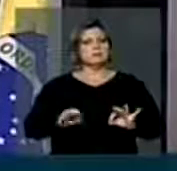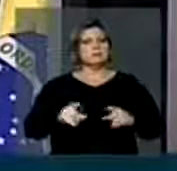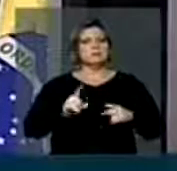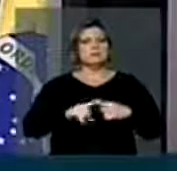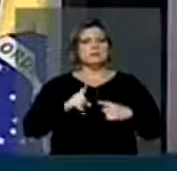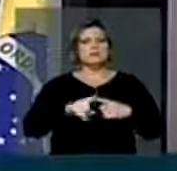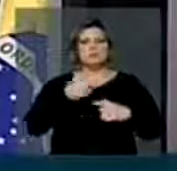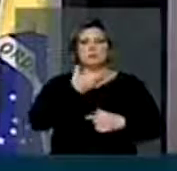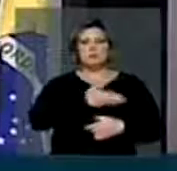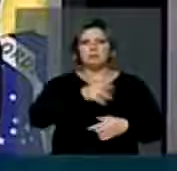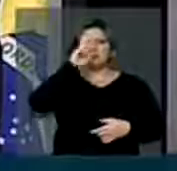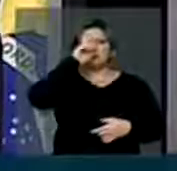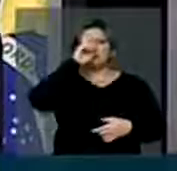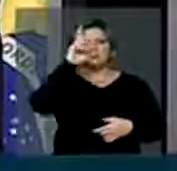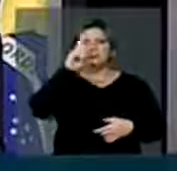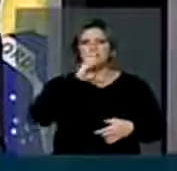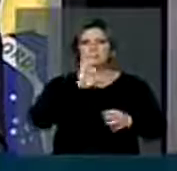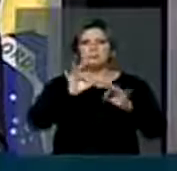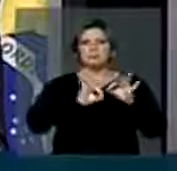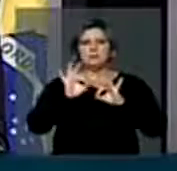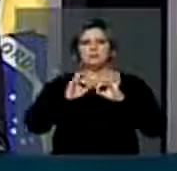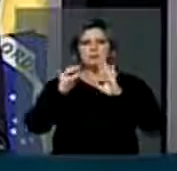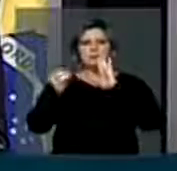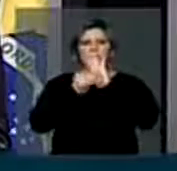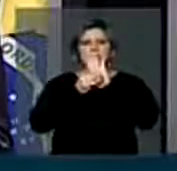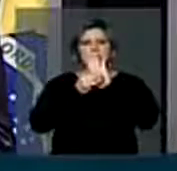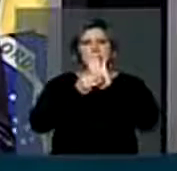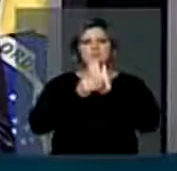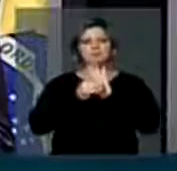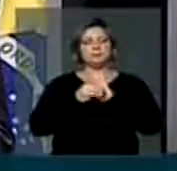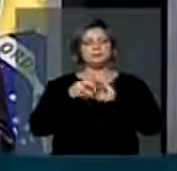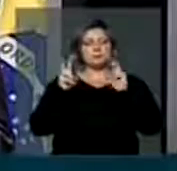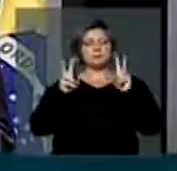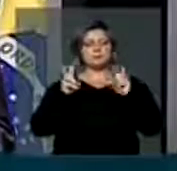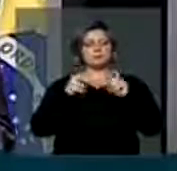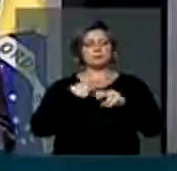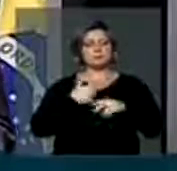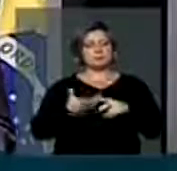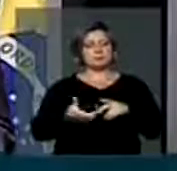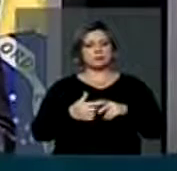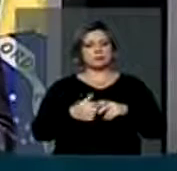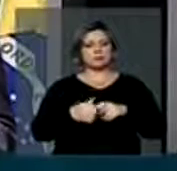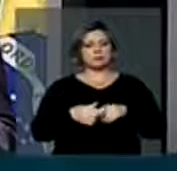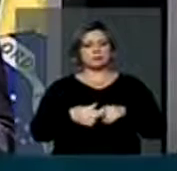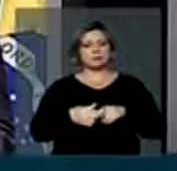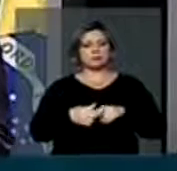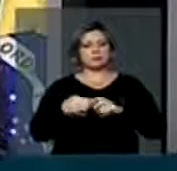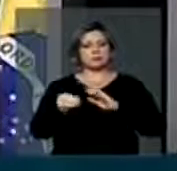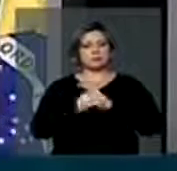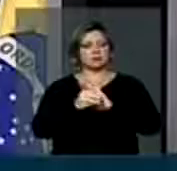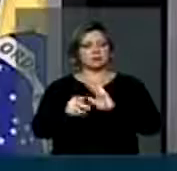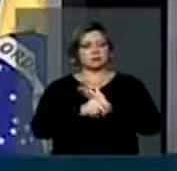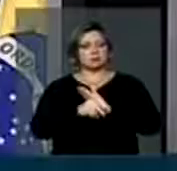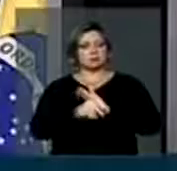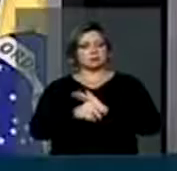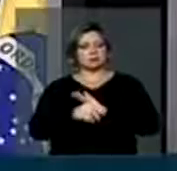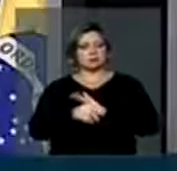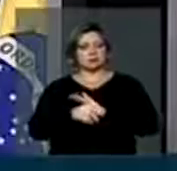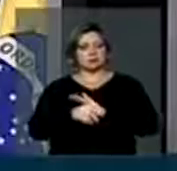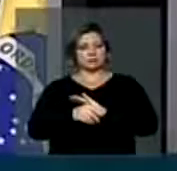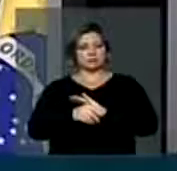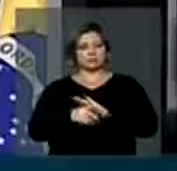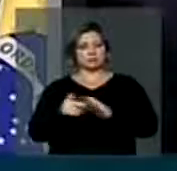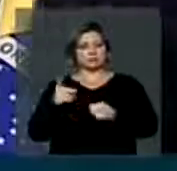pode sua excelência, inclusive abrindo mão do mérito legislativo meu, mandar uma medida provisória para